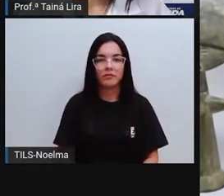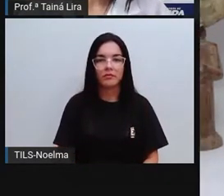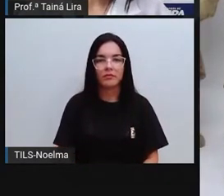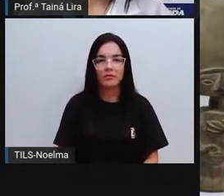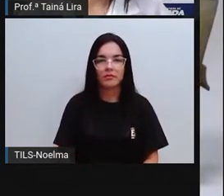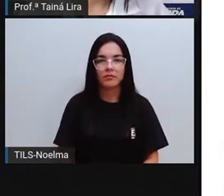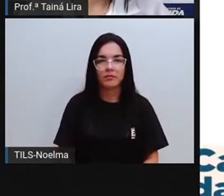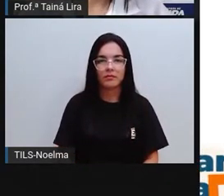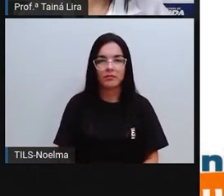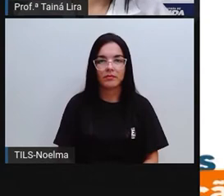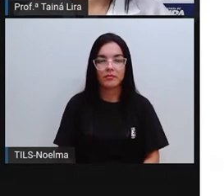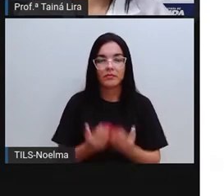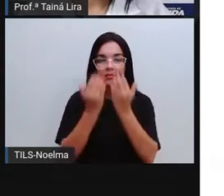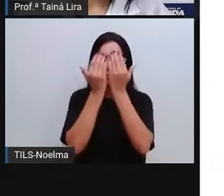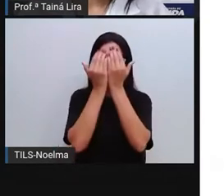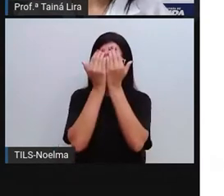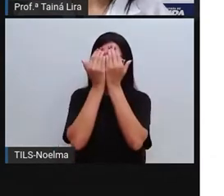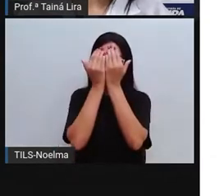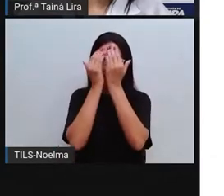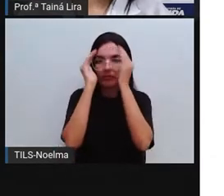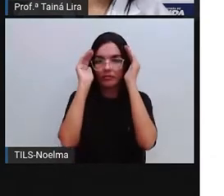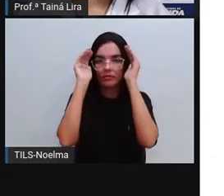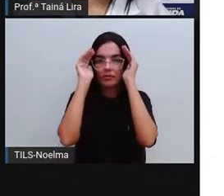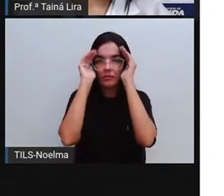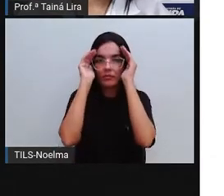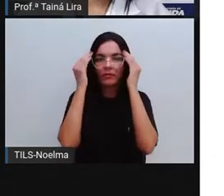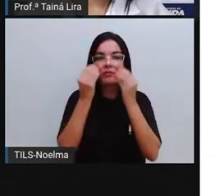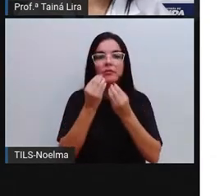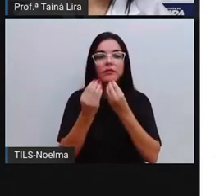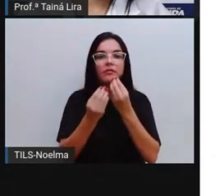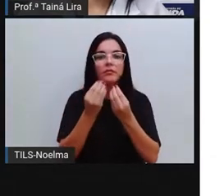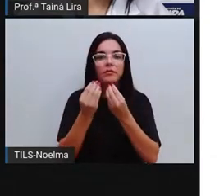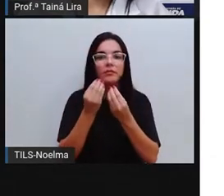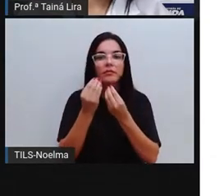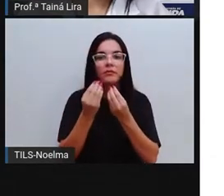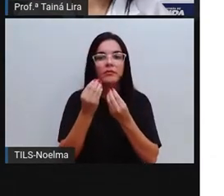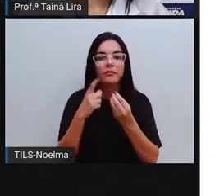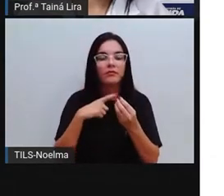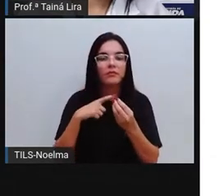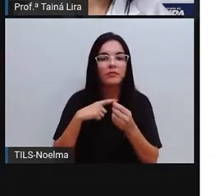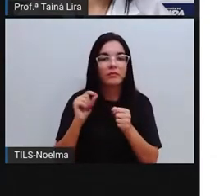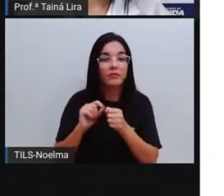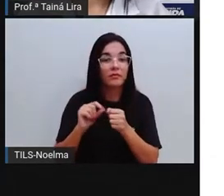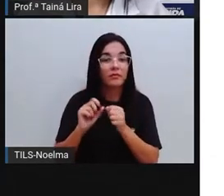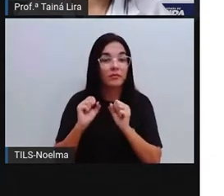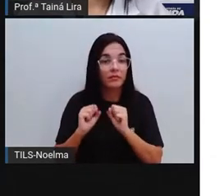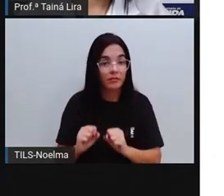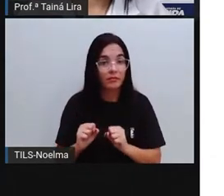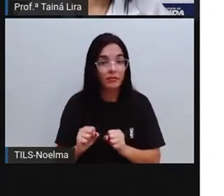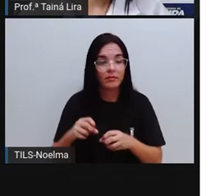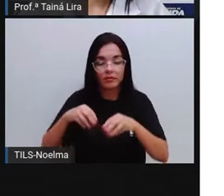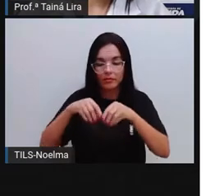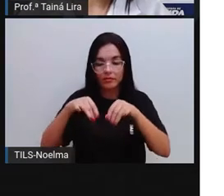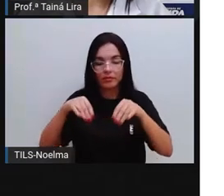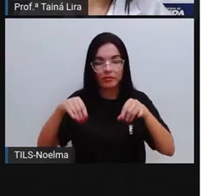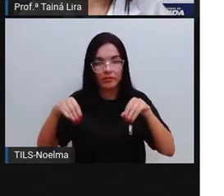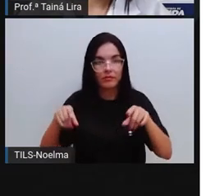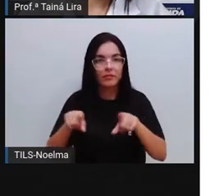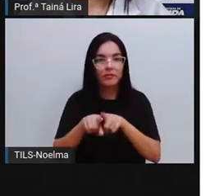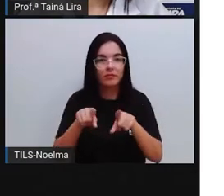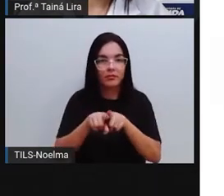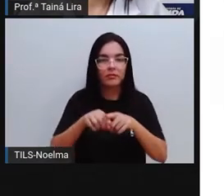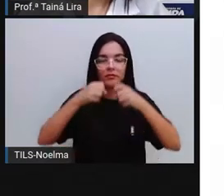E as máscaras, ó, são confeccionadas em barro, marfim, metais e,